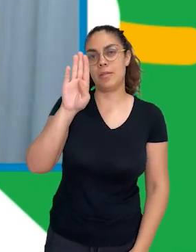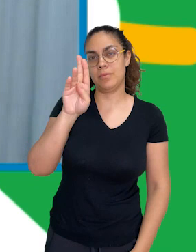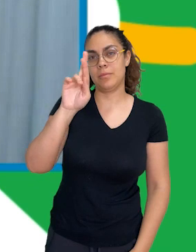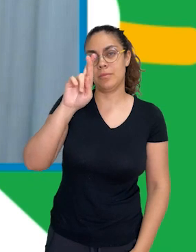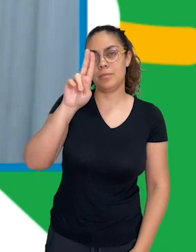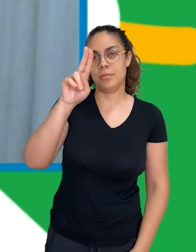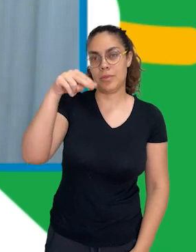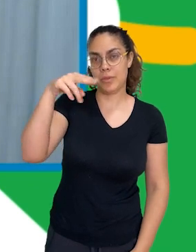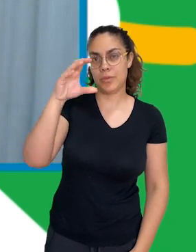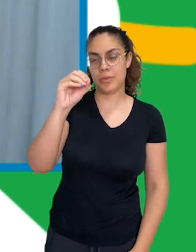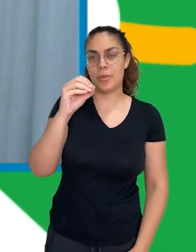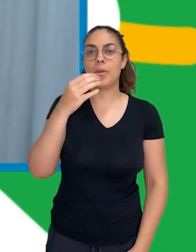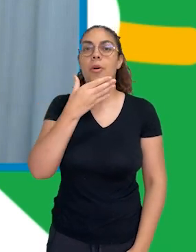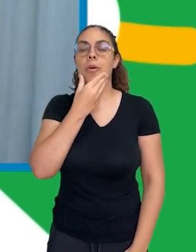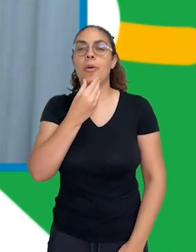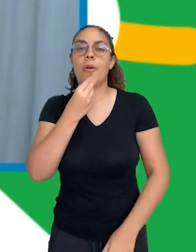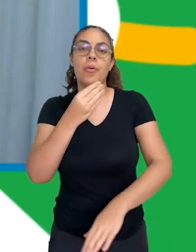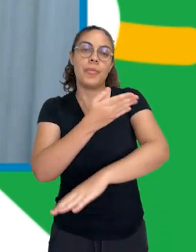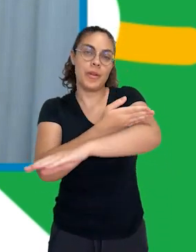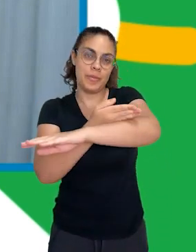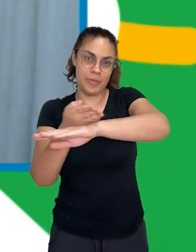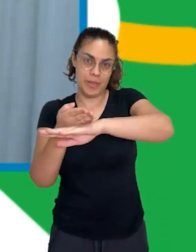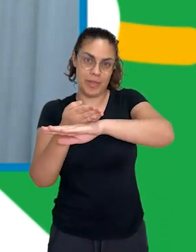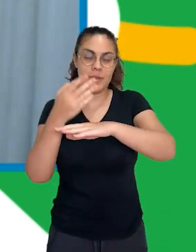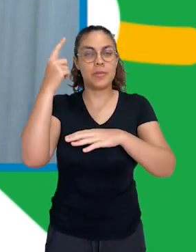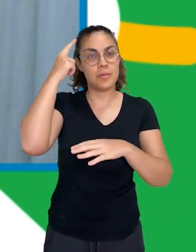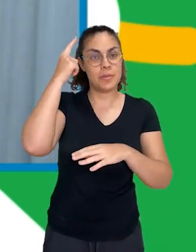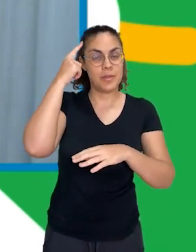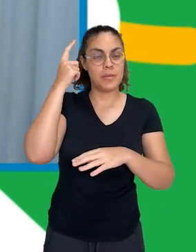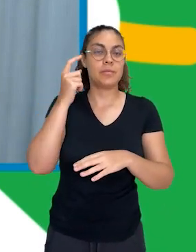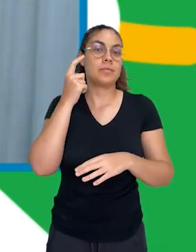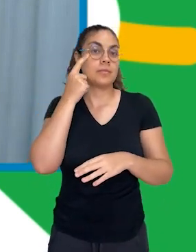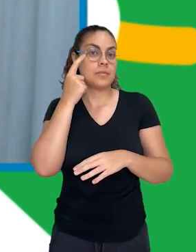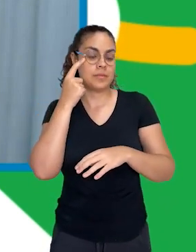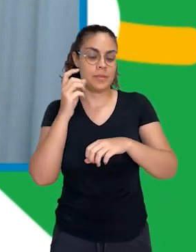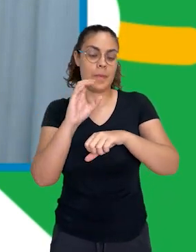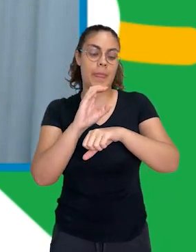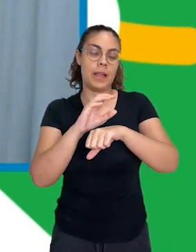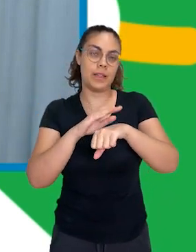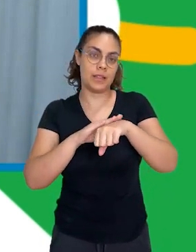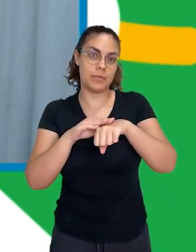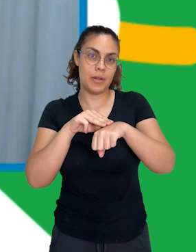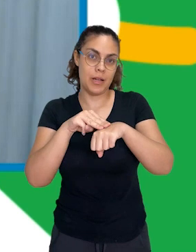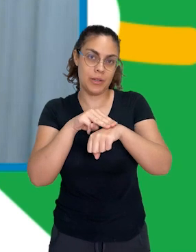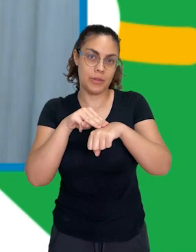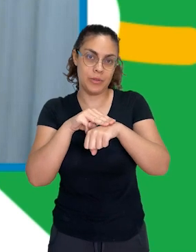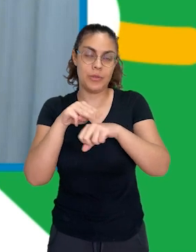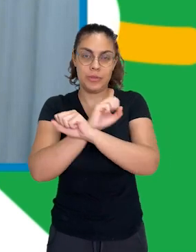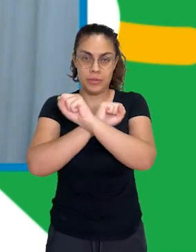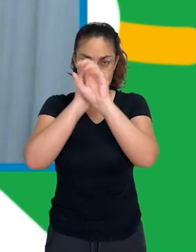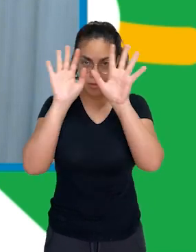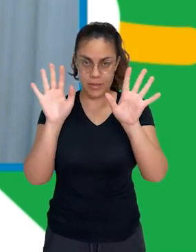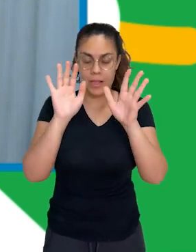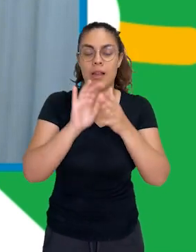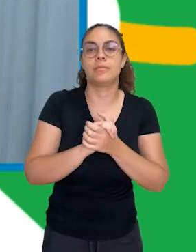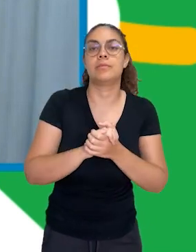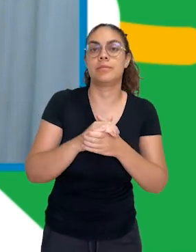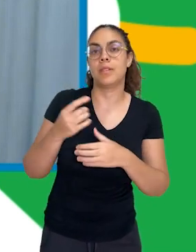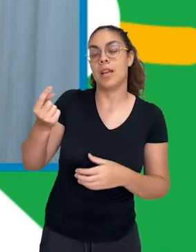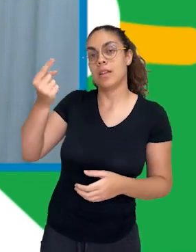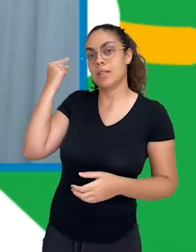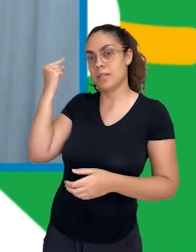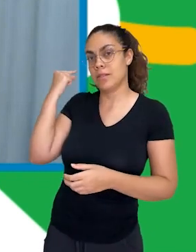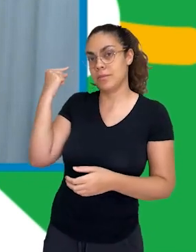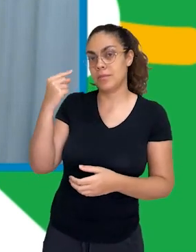Bruno Reis, sou um homem branco, meus cabelos e meus olhos são castanhos escuros, estou vestindo uma camiseta da cor preta, ao meu